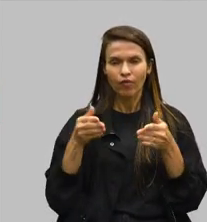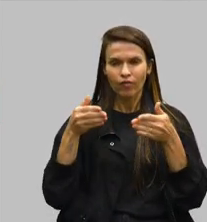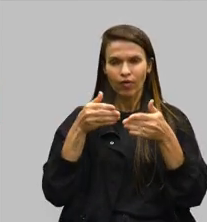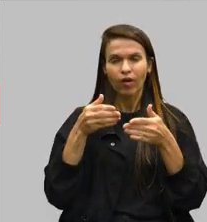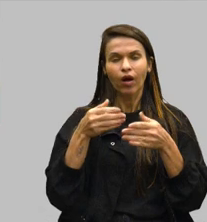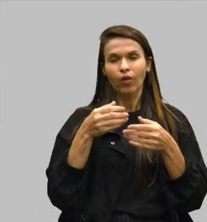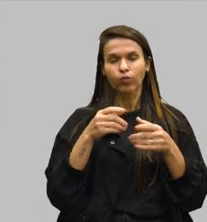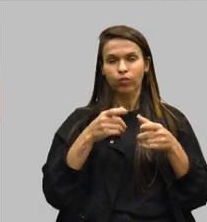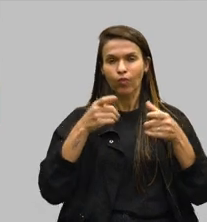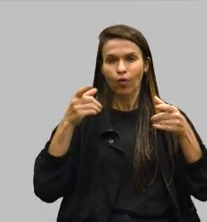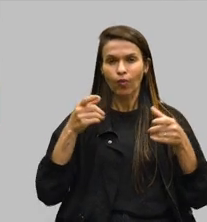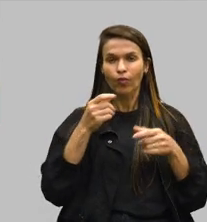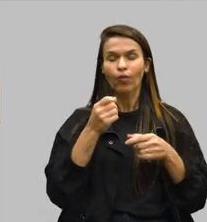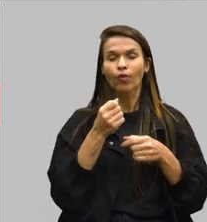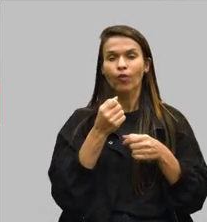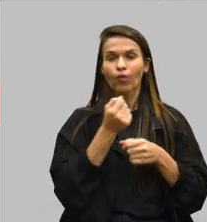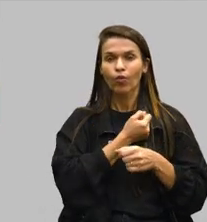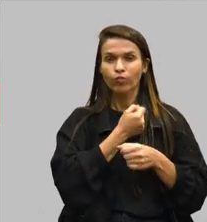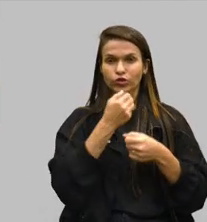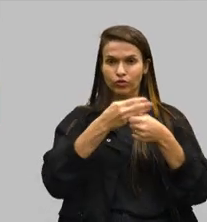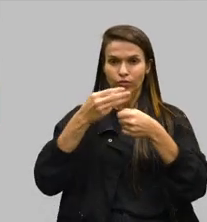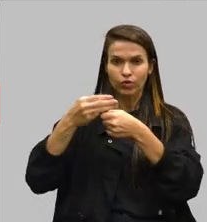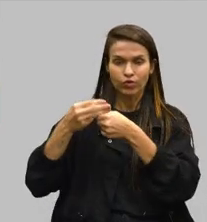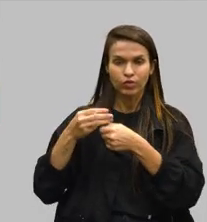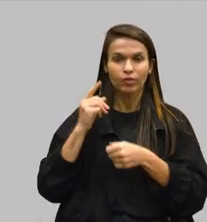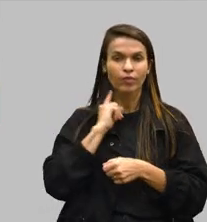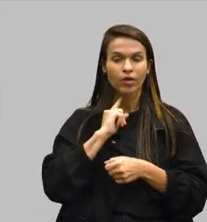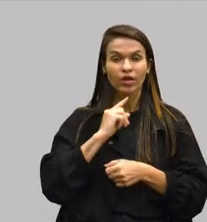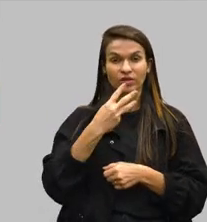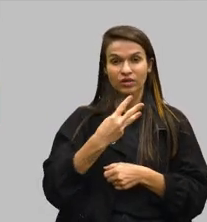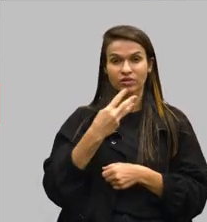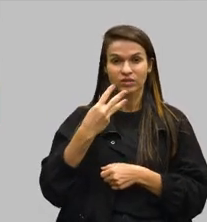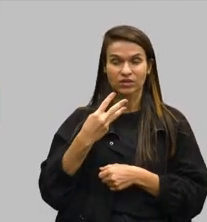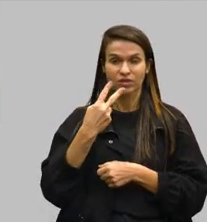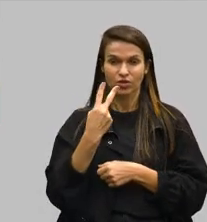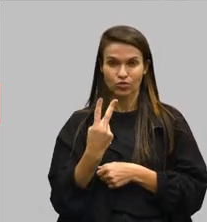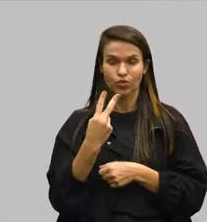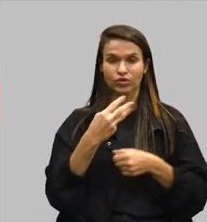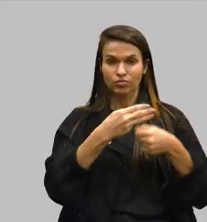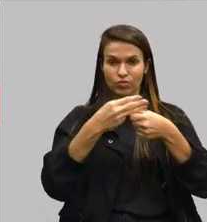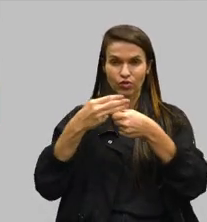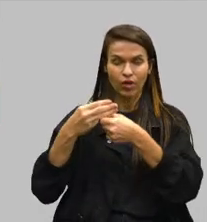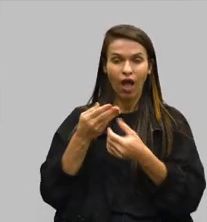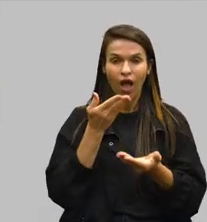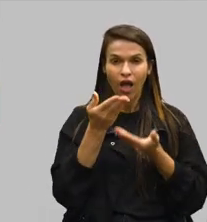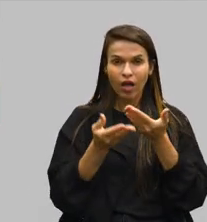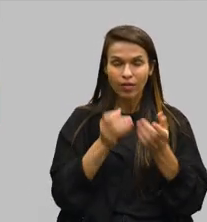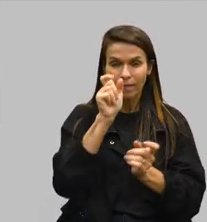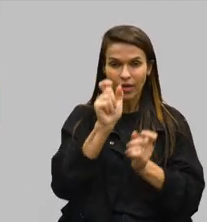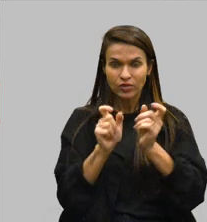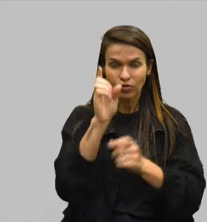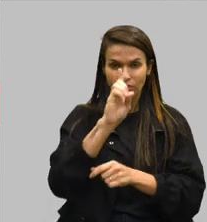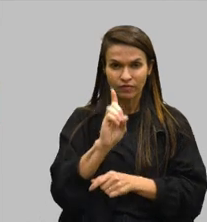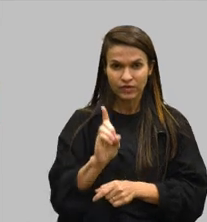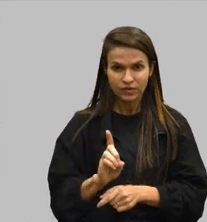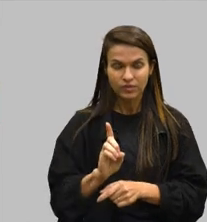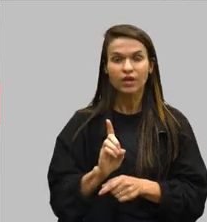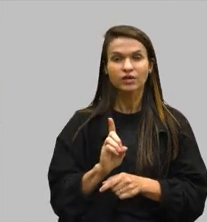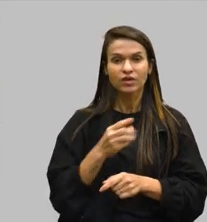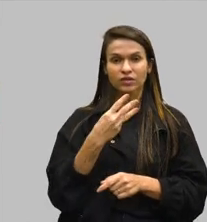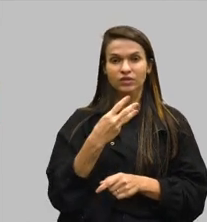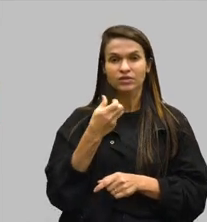municípios no nosso estado de Minas Gerais, 332 municípios que atendem pessoas com deficiências em